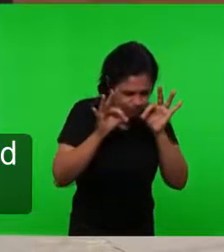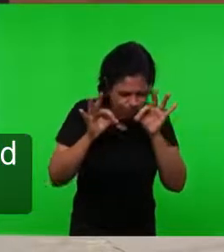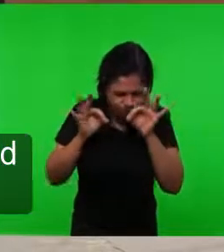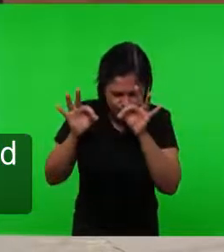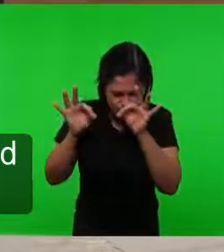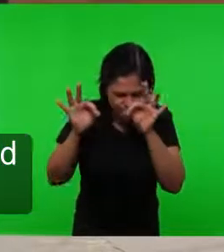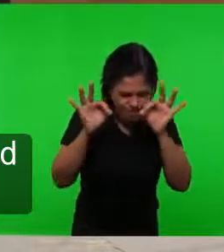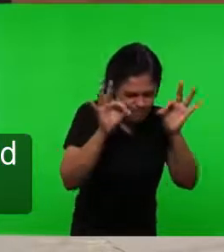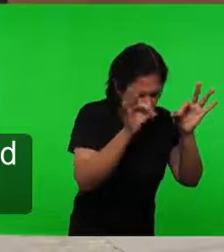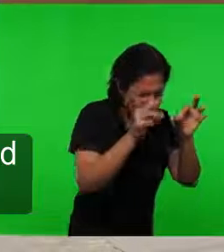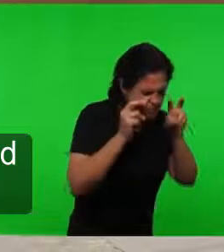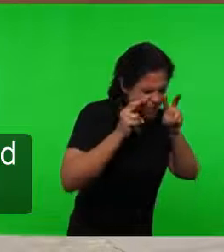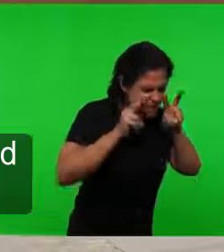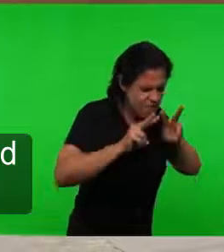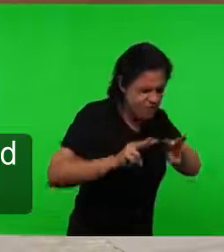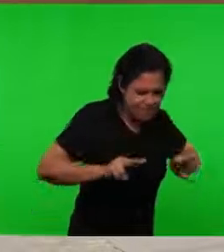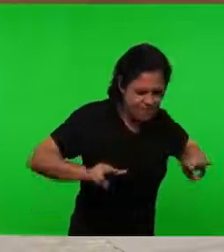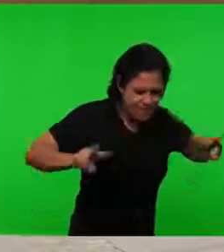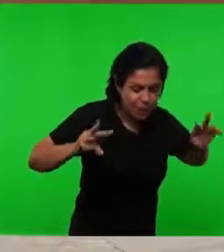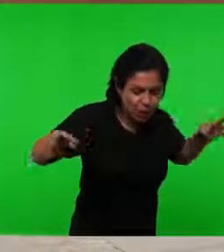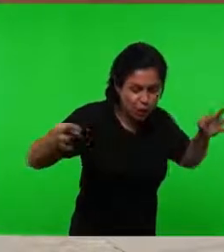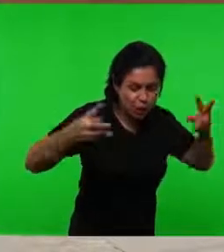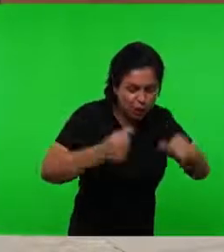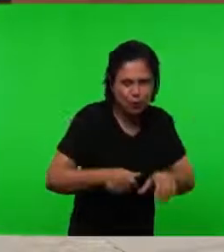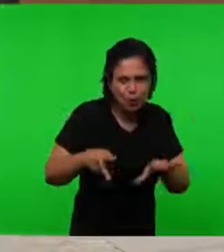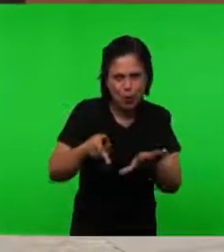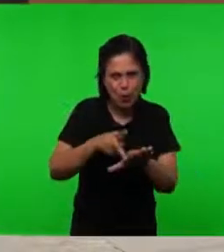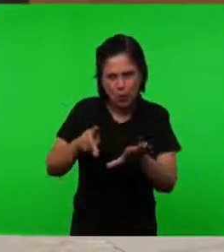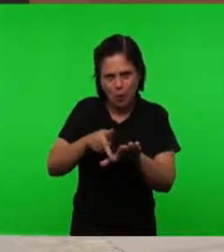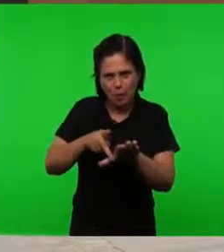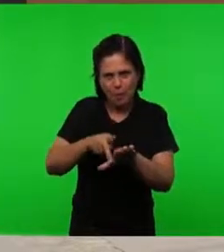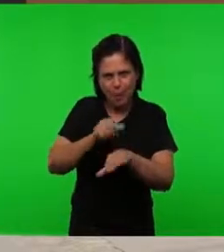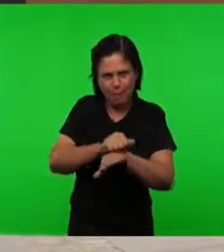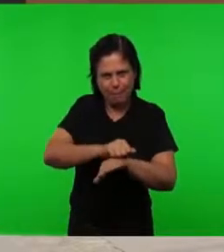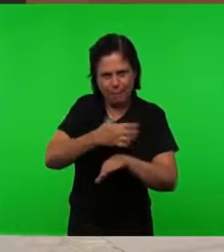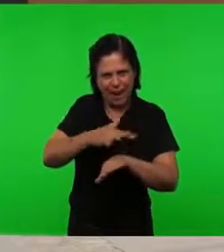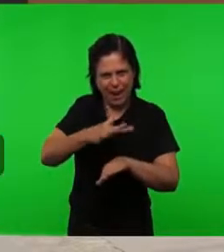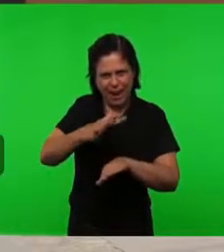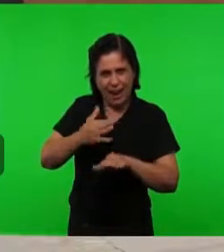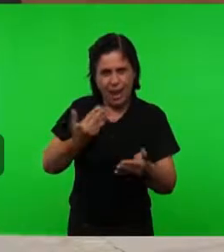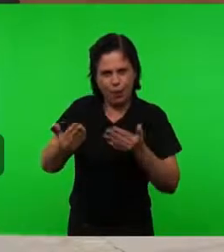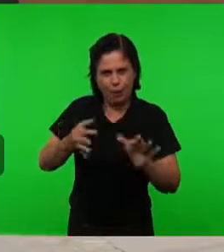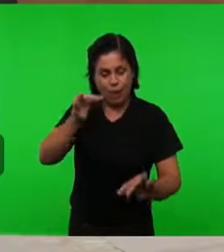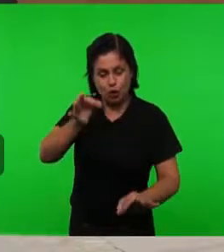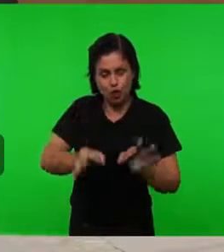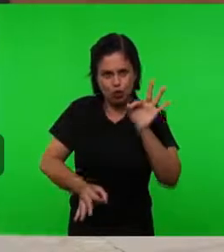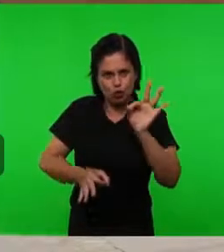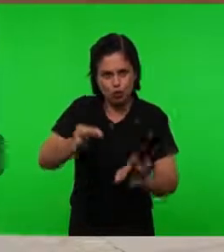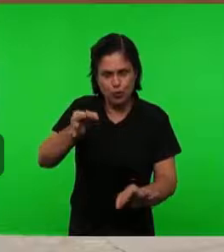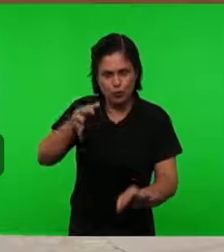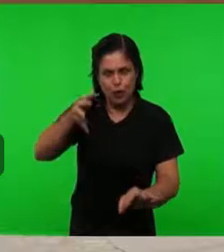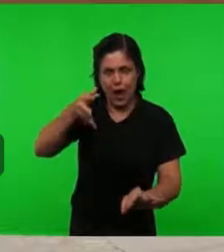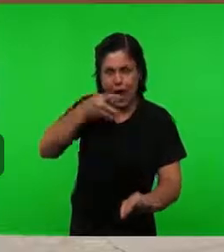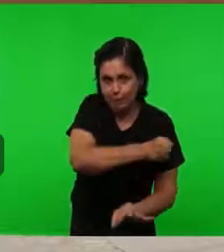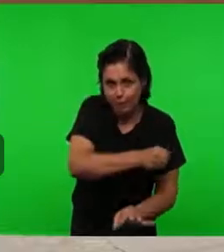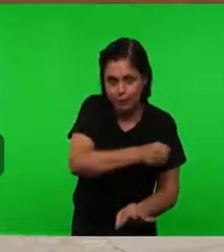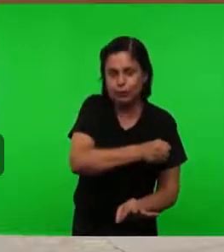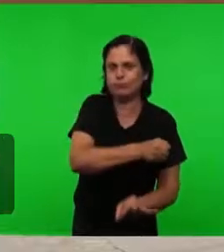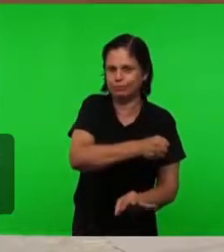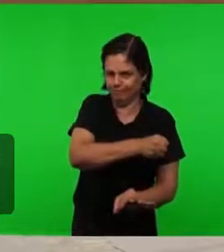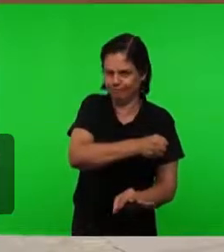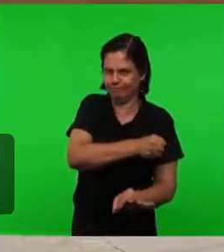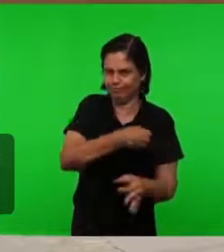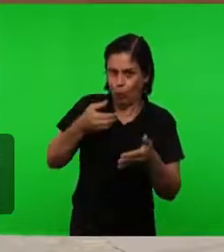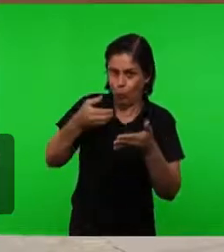Jesus Ele tudo vê E os seus pés Semelhantes a Latão Veluzente Ou seja O juízo Que se apressa Ou o juízo Que se